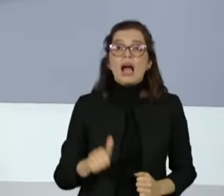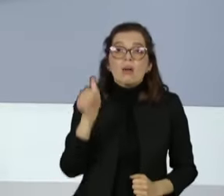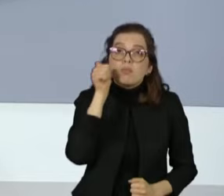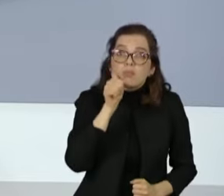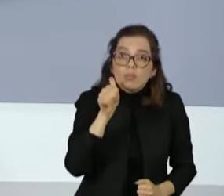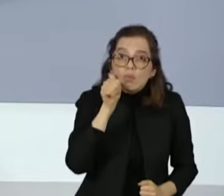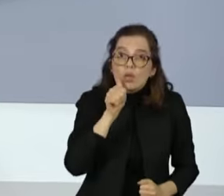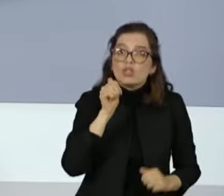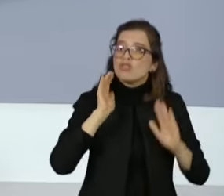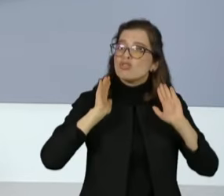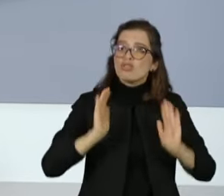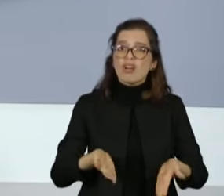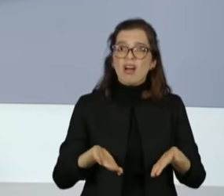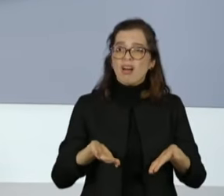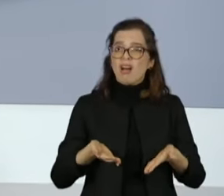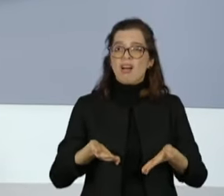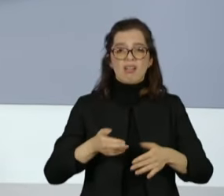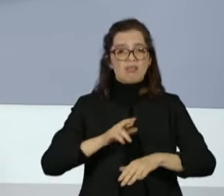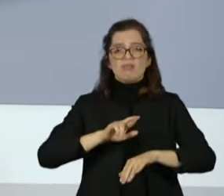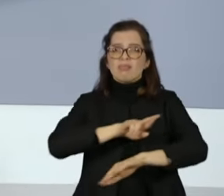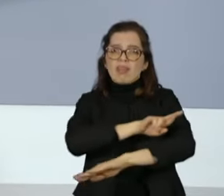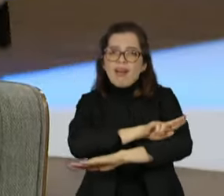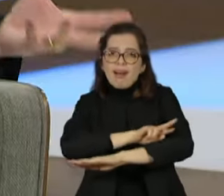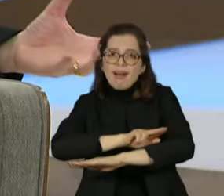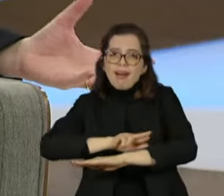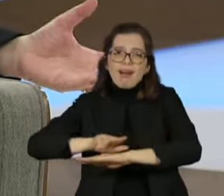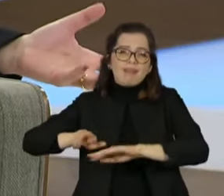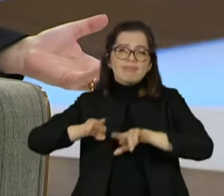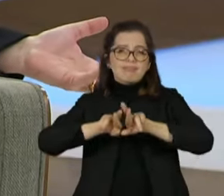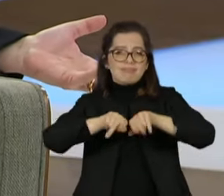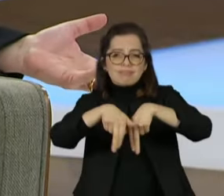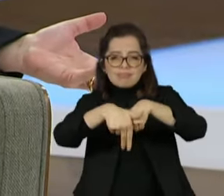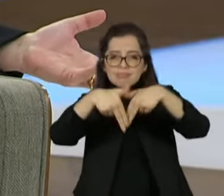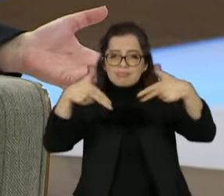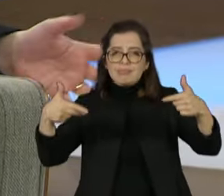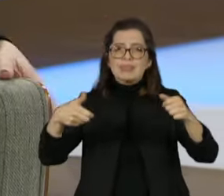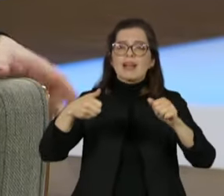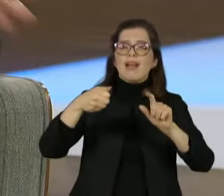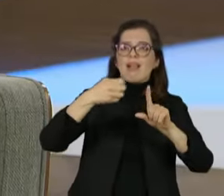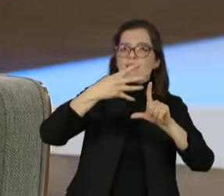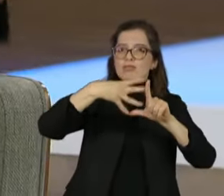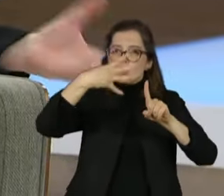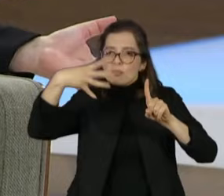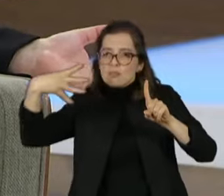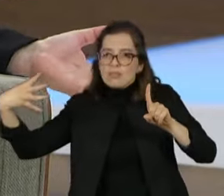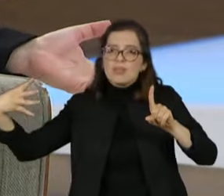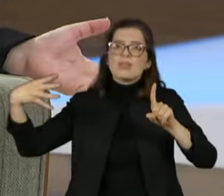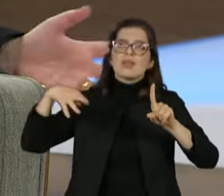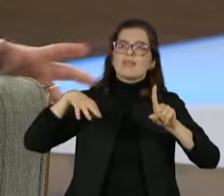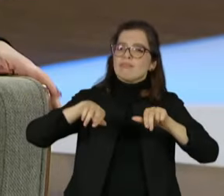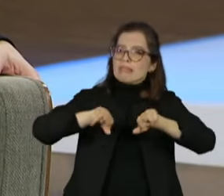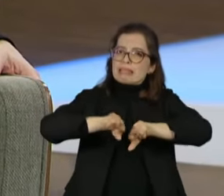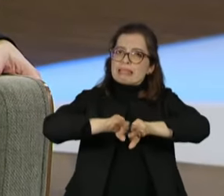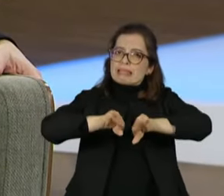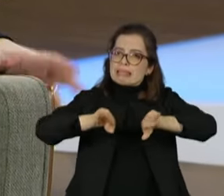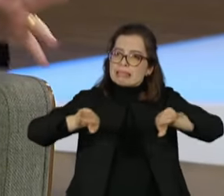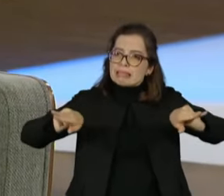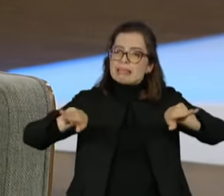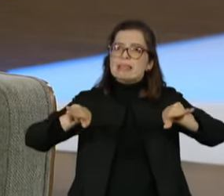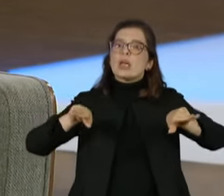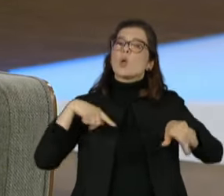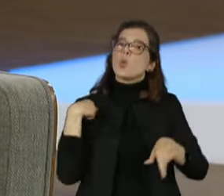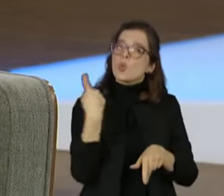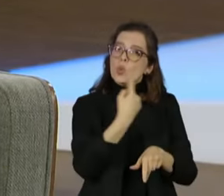sexuais, de todos os credos religiosos. A grande diversidade do Brasil é a grande beleza. A nossa maior riqueza está na nossa diversidade.